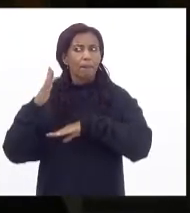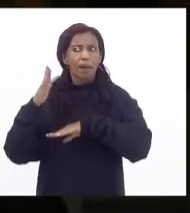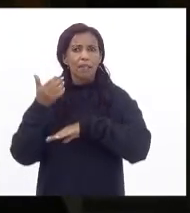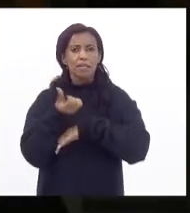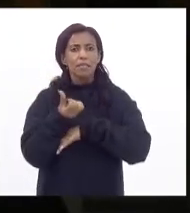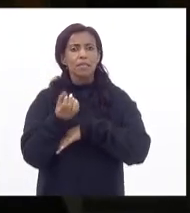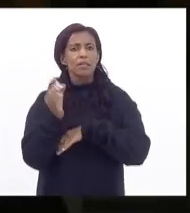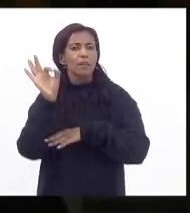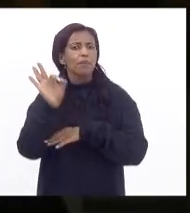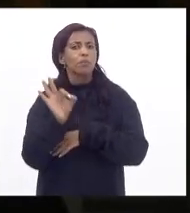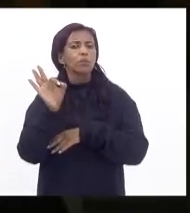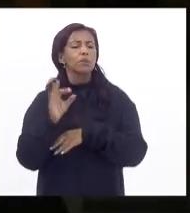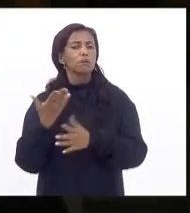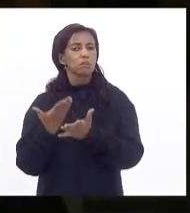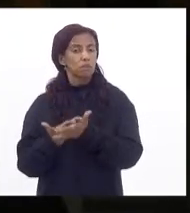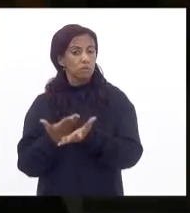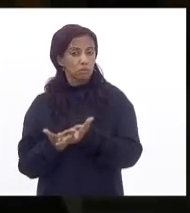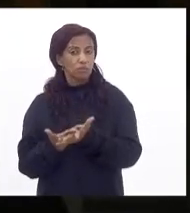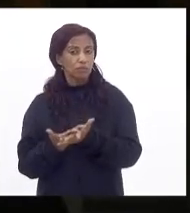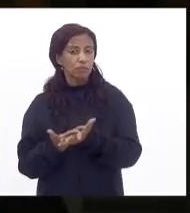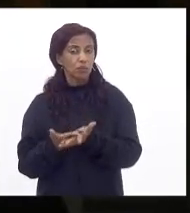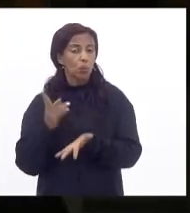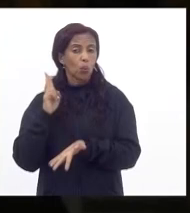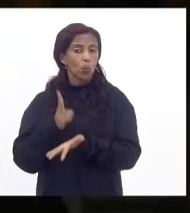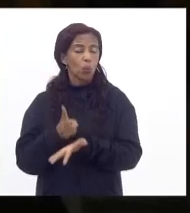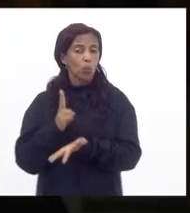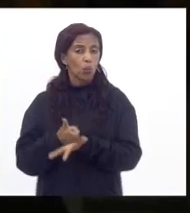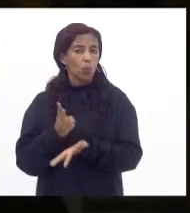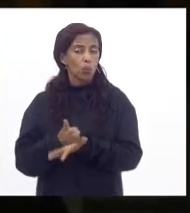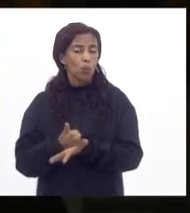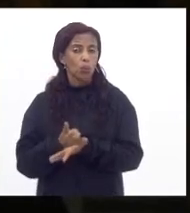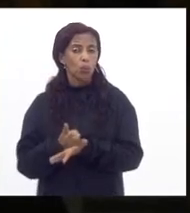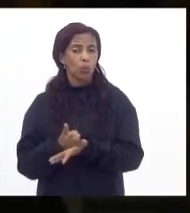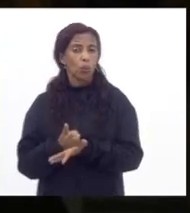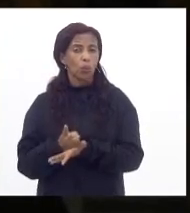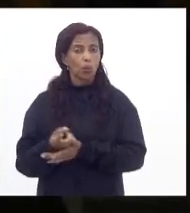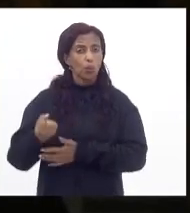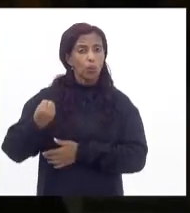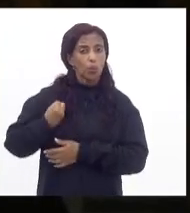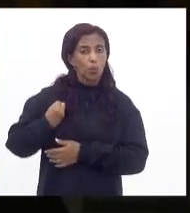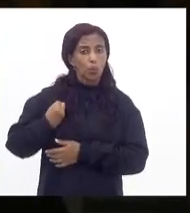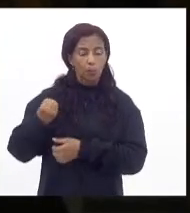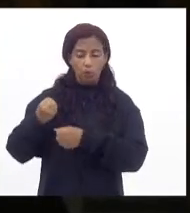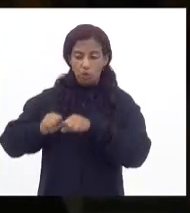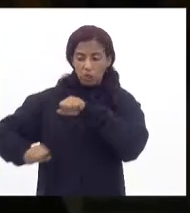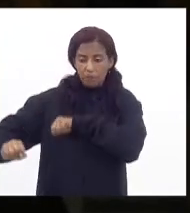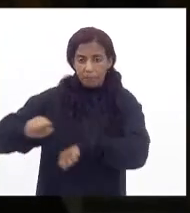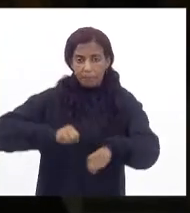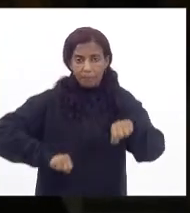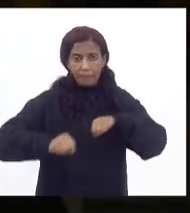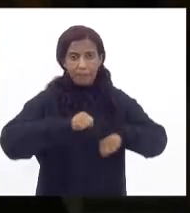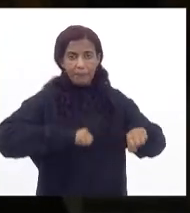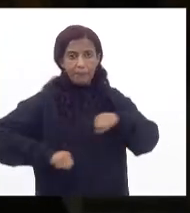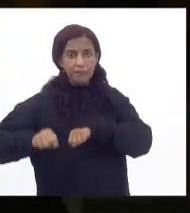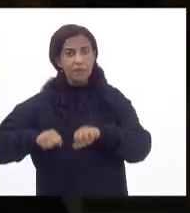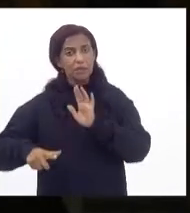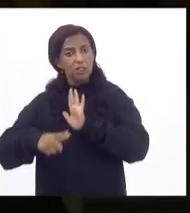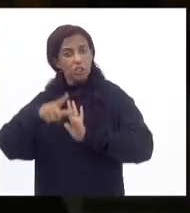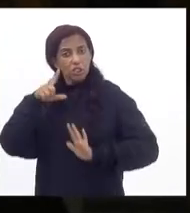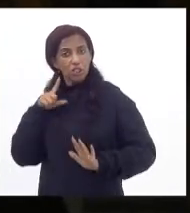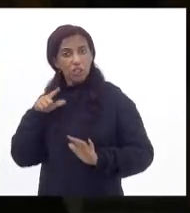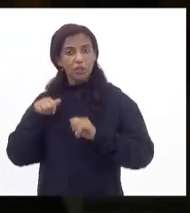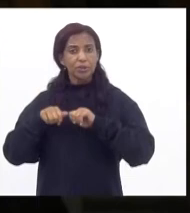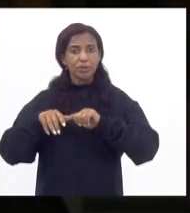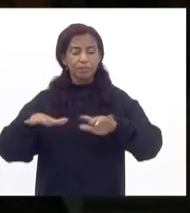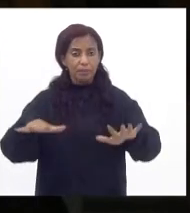mais de 60% das escolas continuavam com o mesmo número de faxineiros diante da pandemia